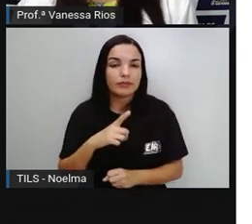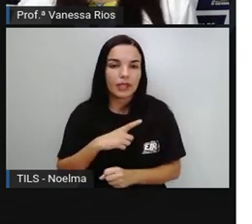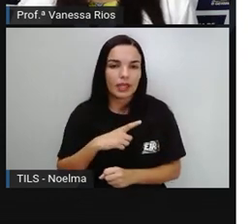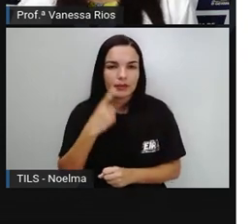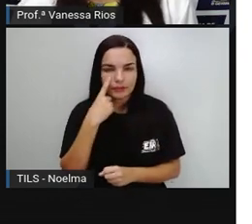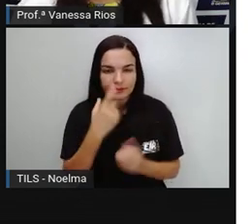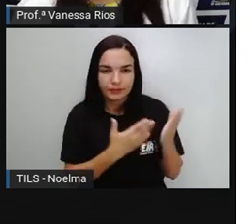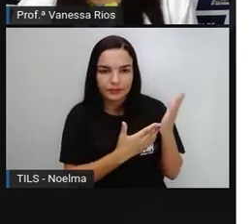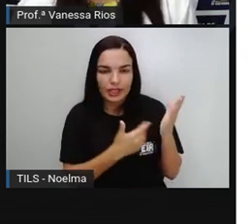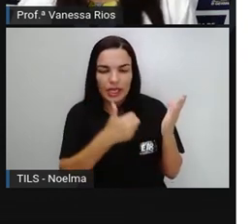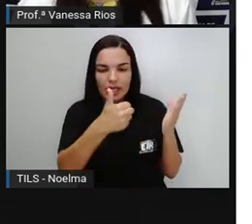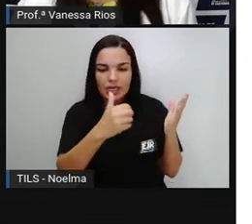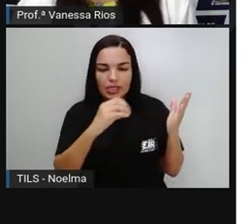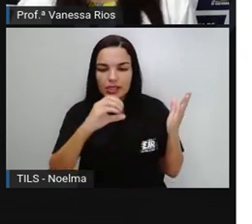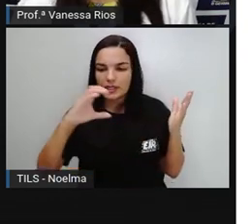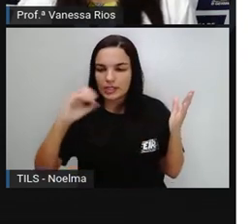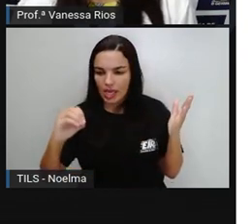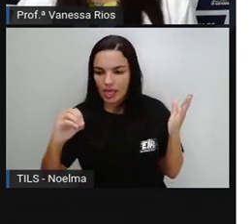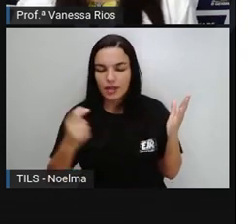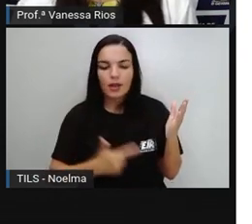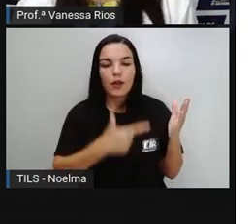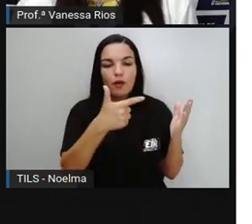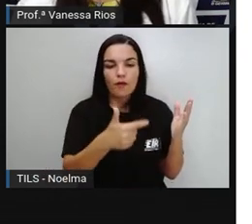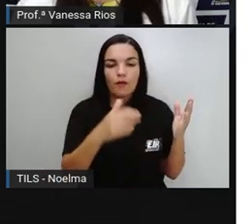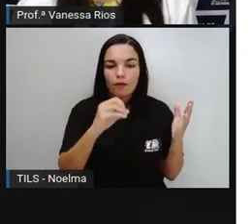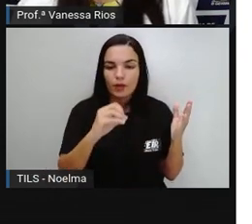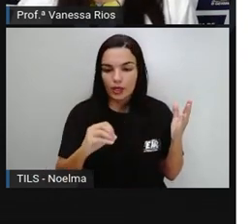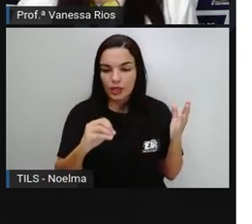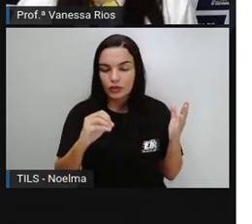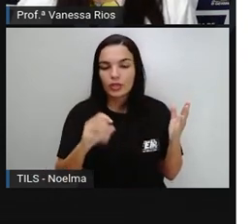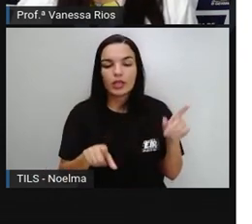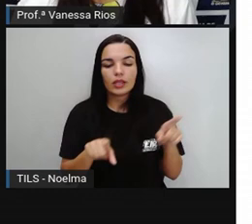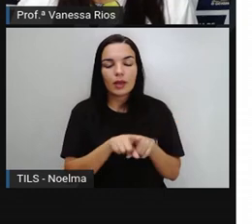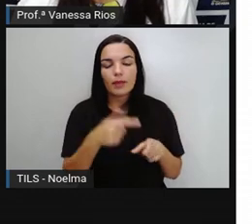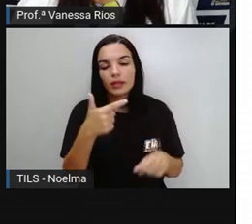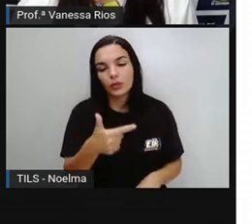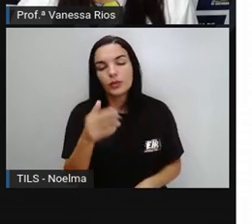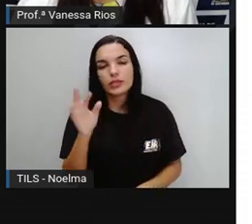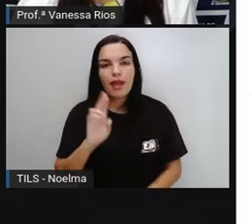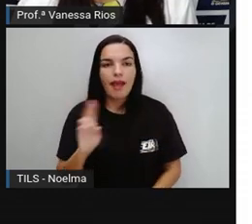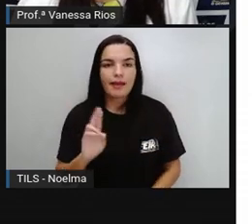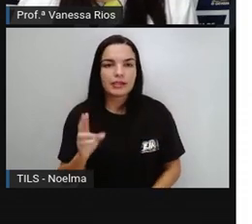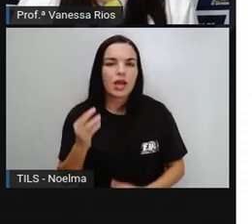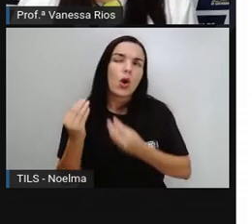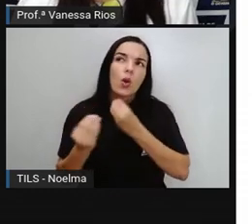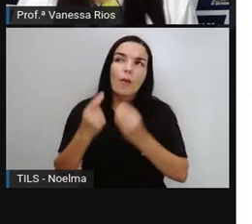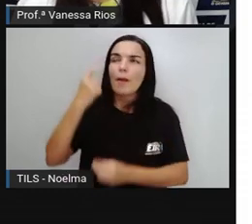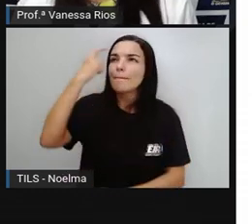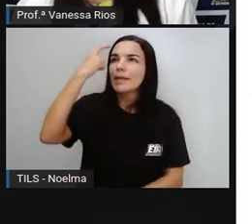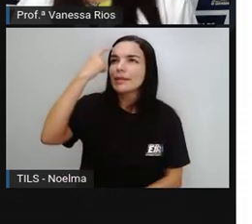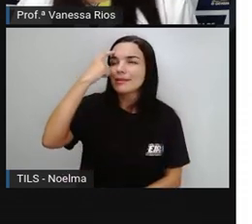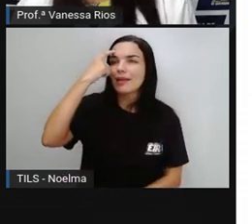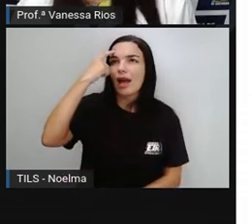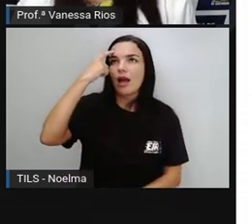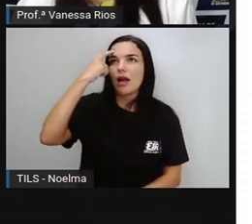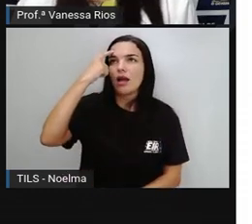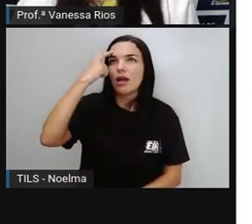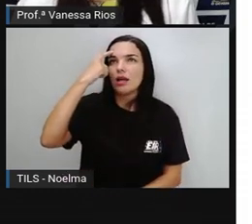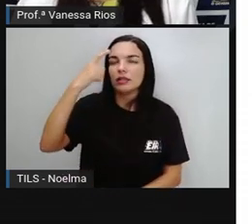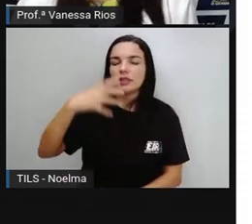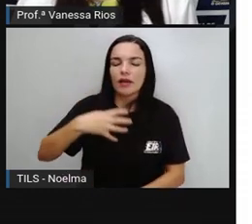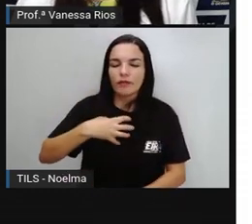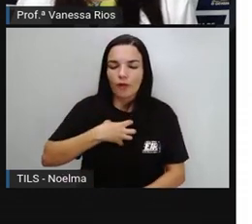De 20 E também Cédulas de 2 reais Como é que a gente Pode pensar aí Na forma de João